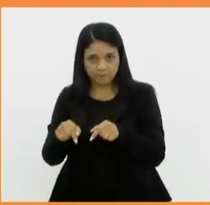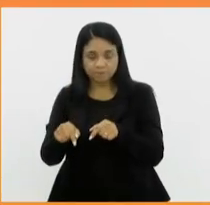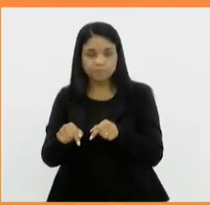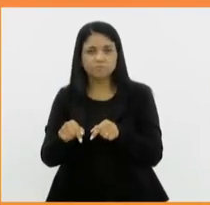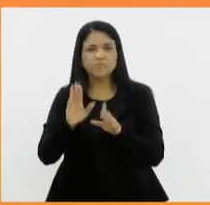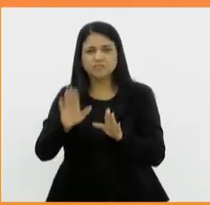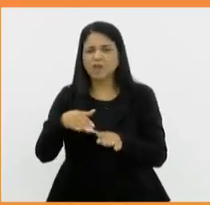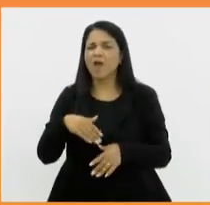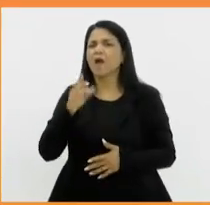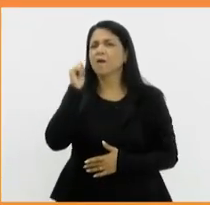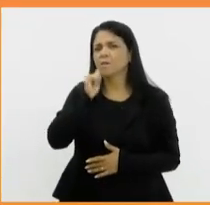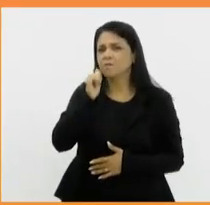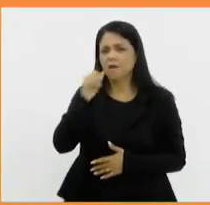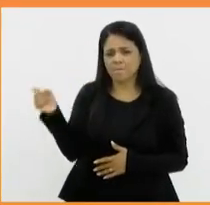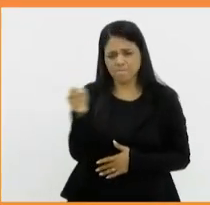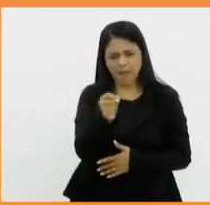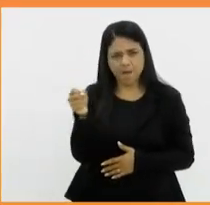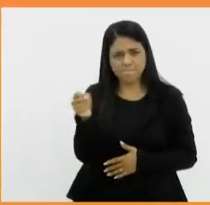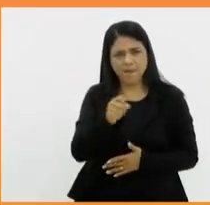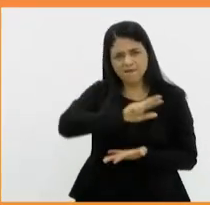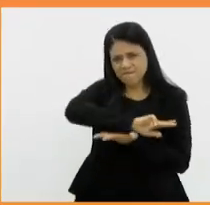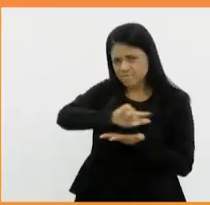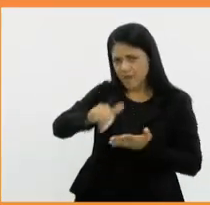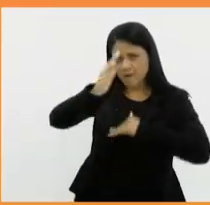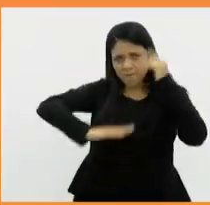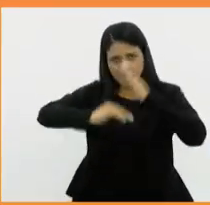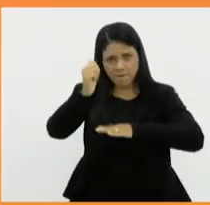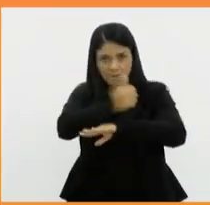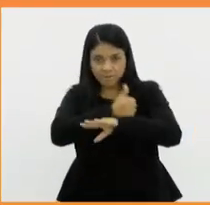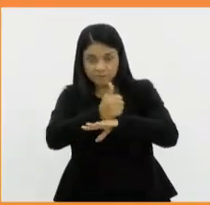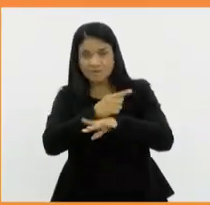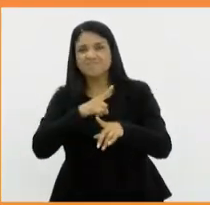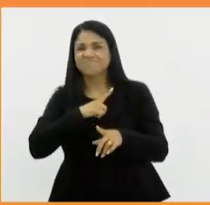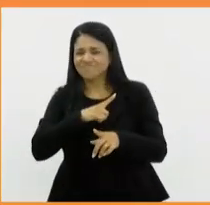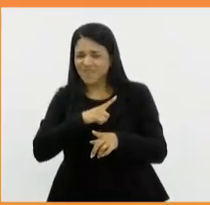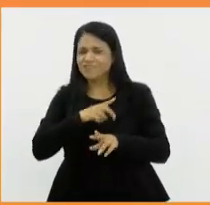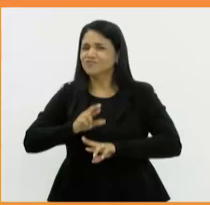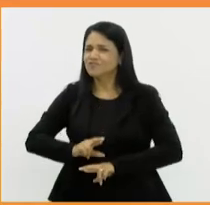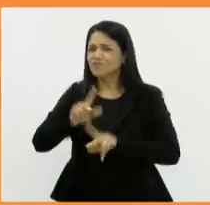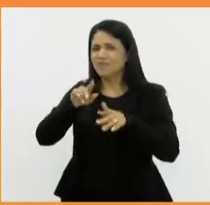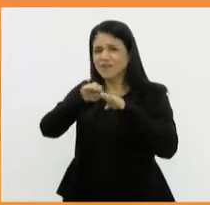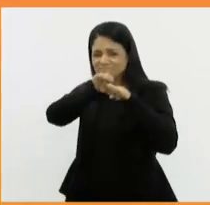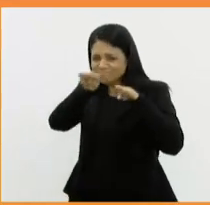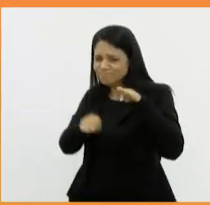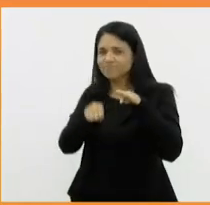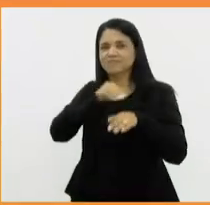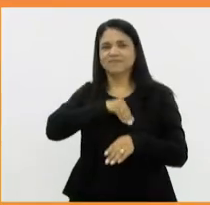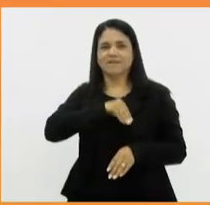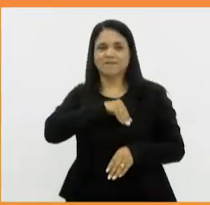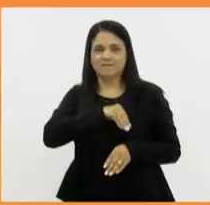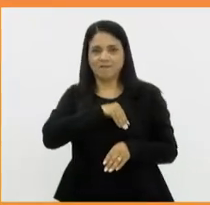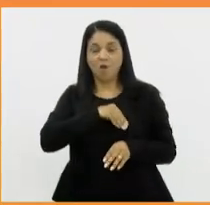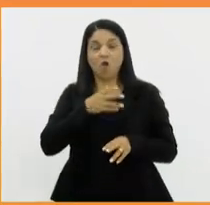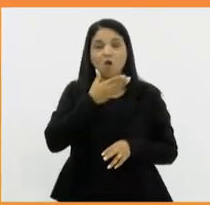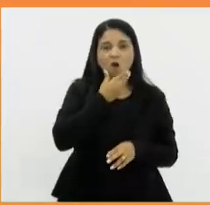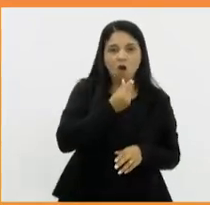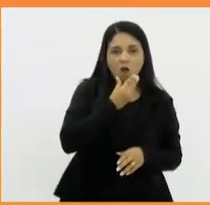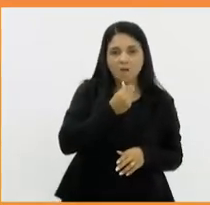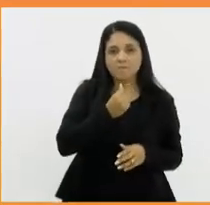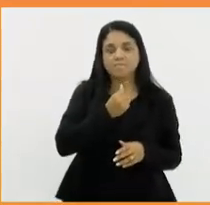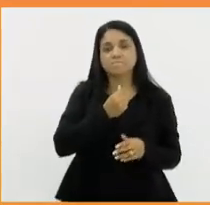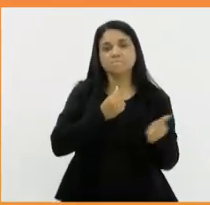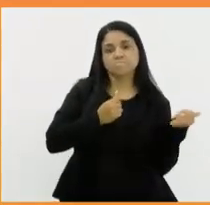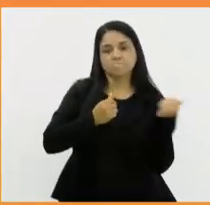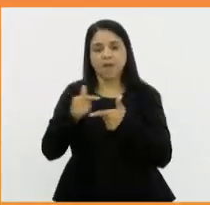ocupar diversos postos, mas nós vemos que ainda existe uma diferença salarial entre o homem que exerce a